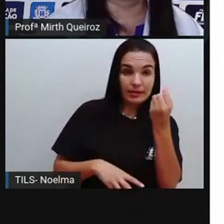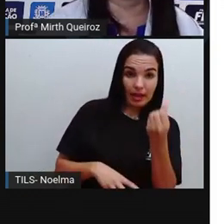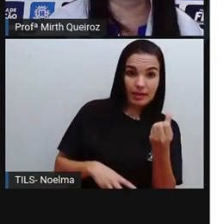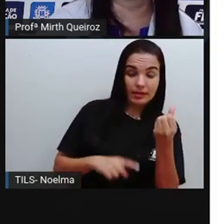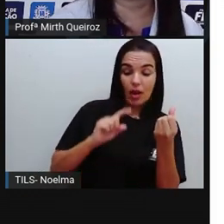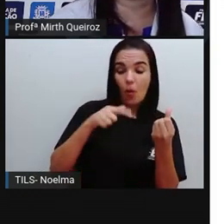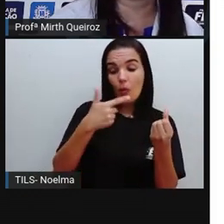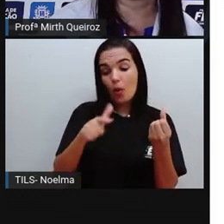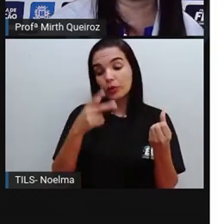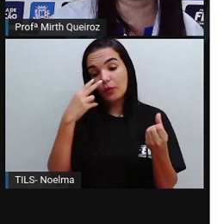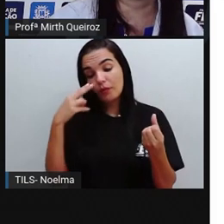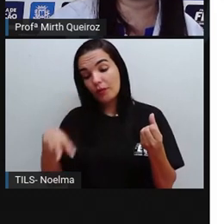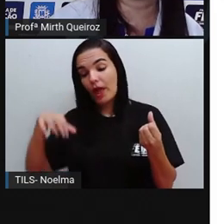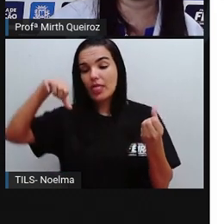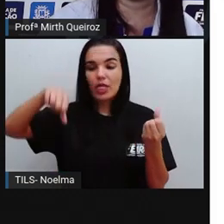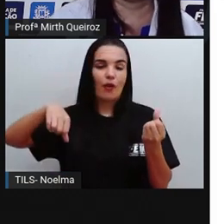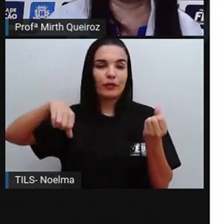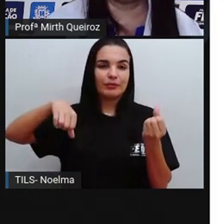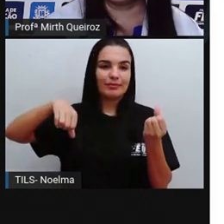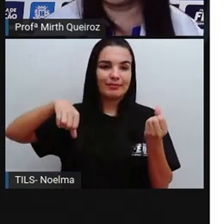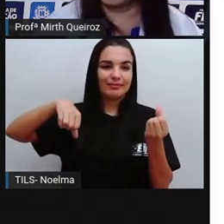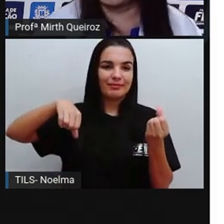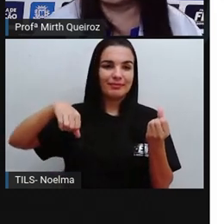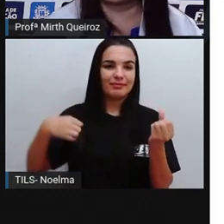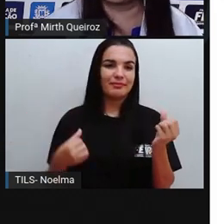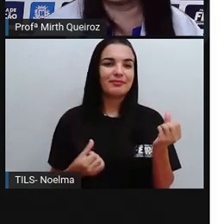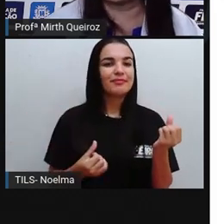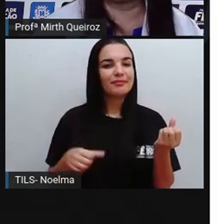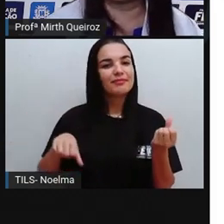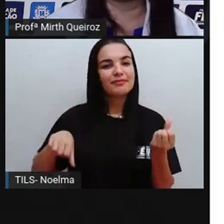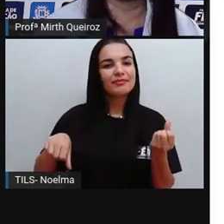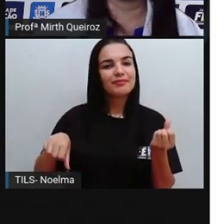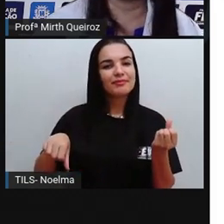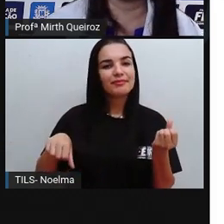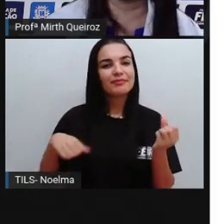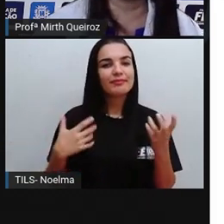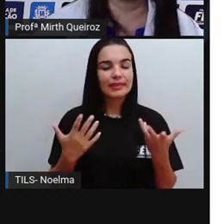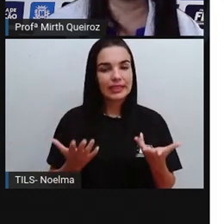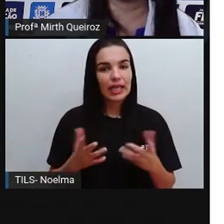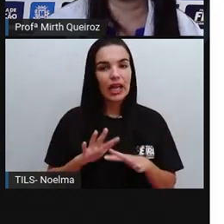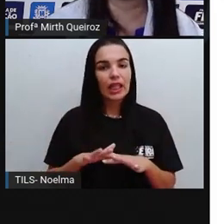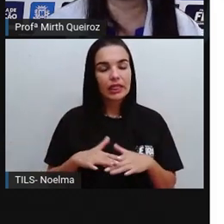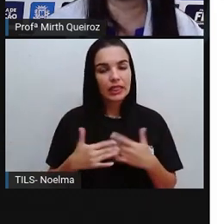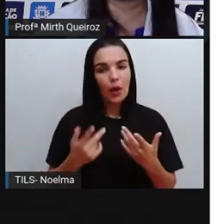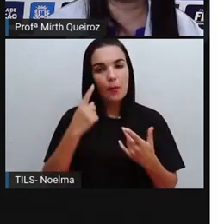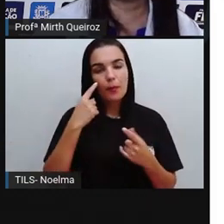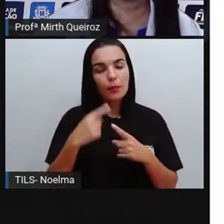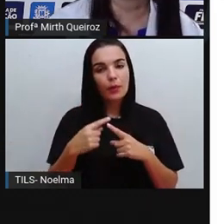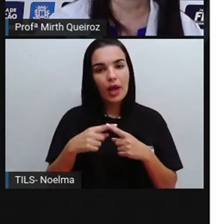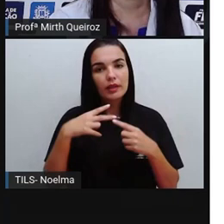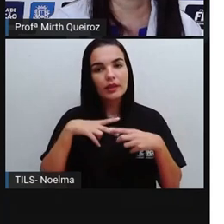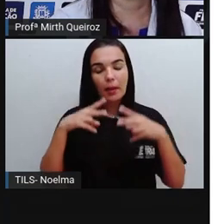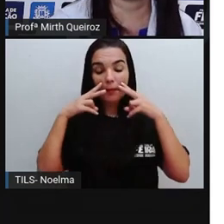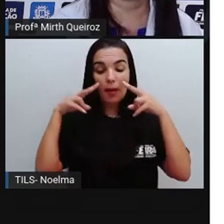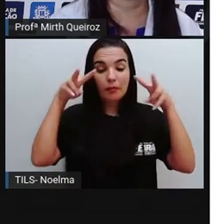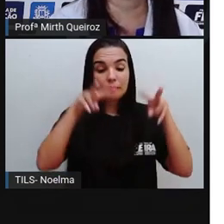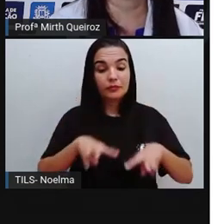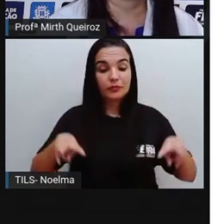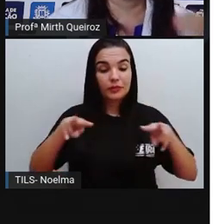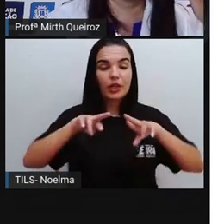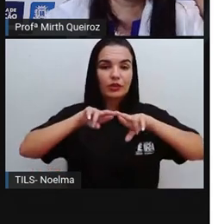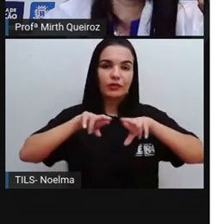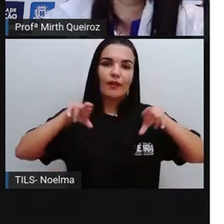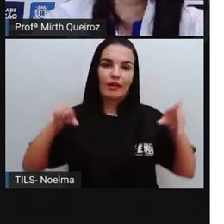Diante da posição do homem de azul, é o número seis. É o número seis. Isso porque são pontos de vista diferentes.